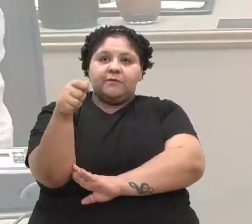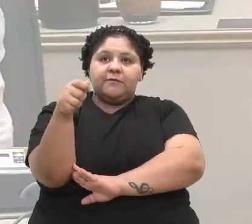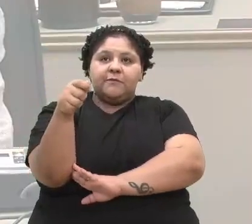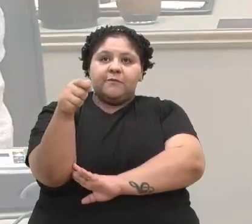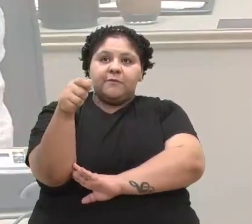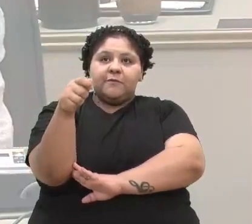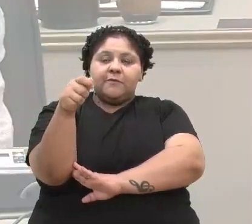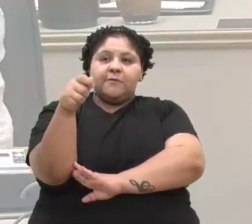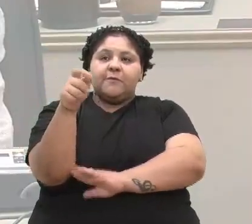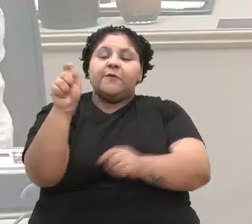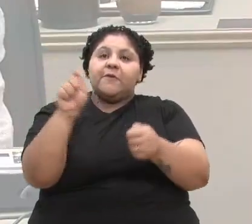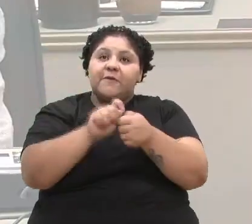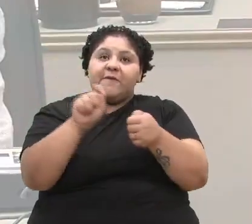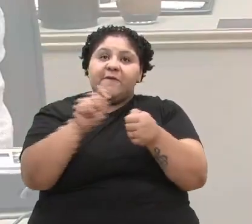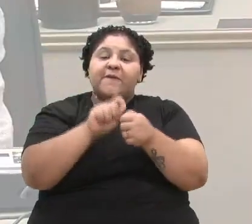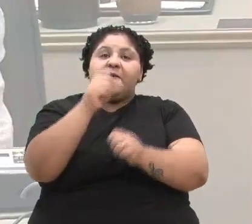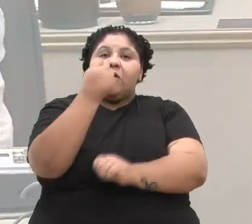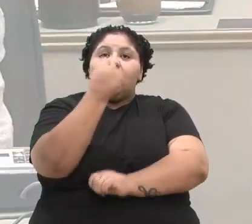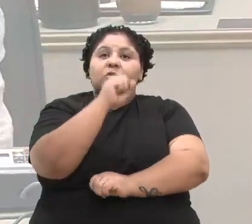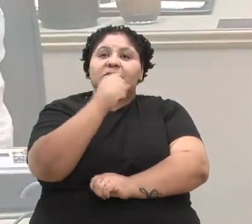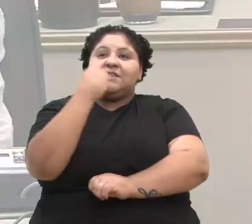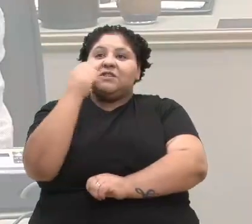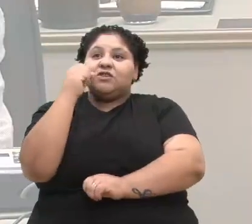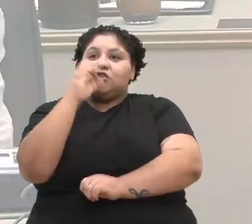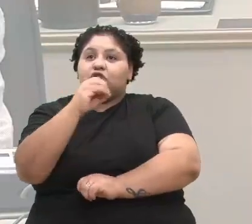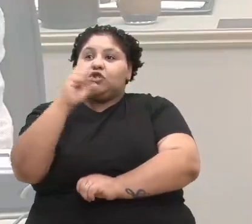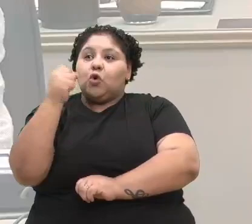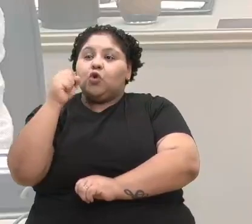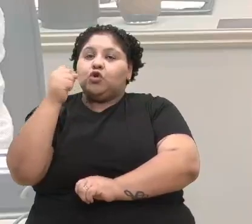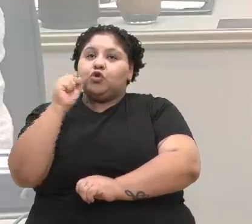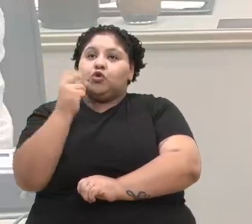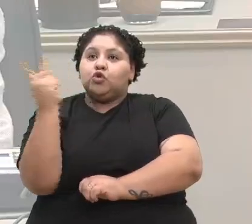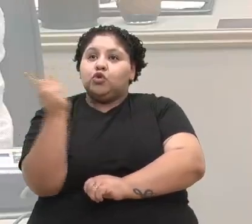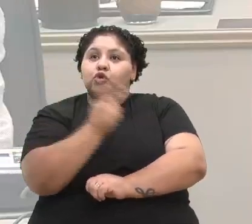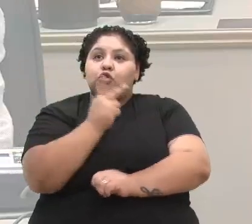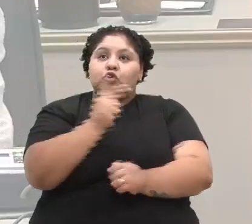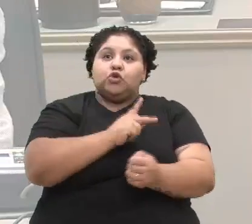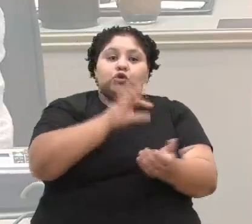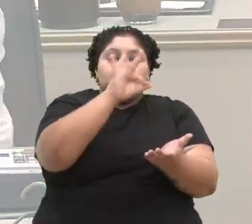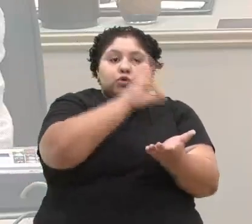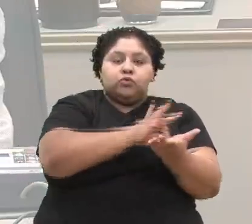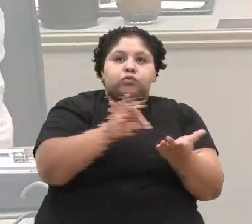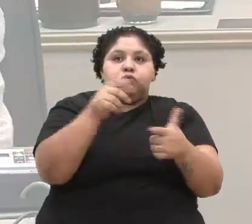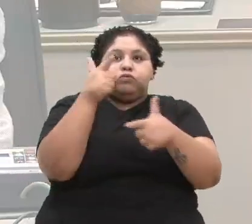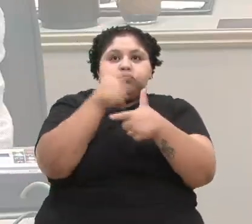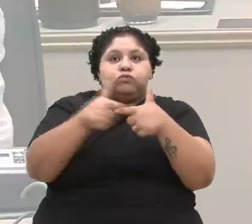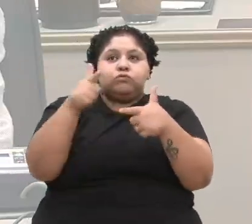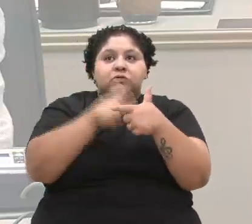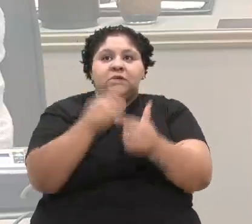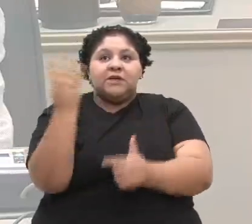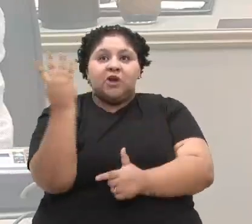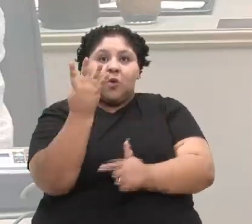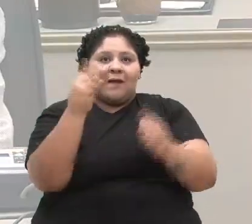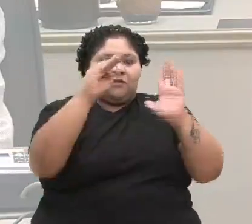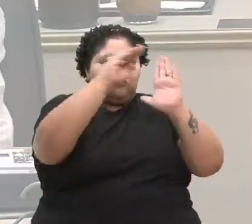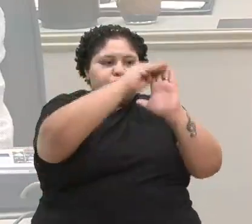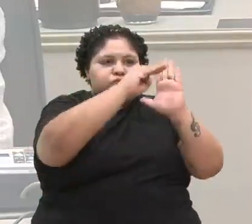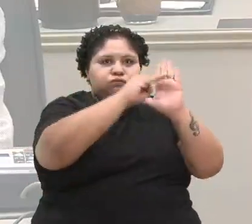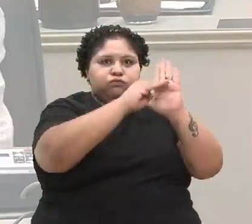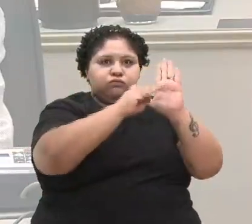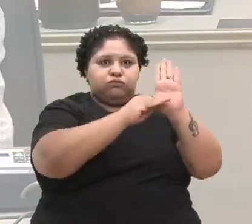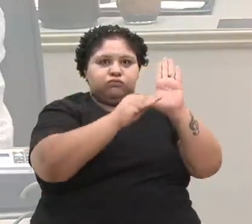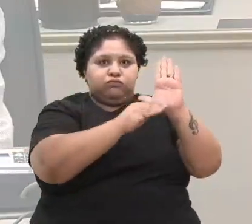teve 808 duplas inscritas, divididas em quatro categorias. Na